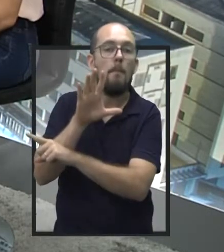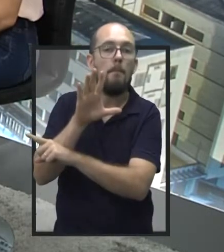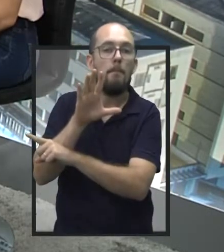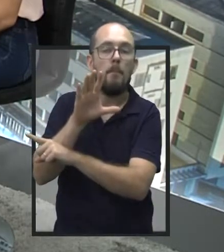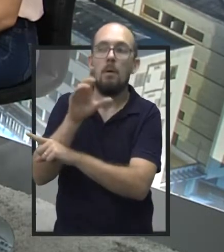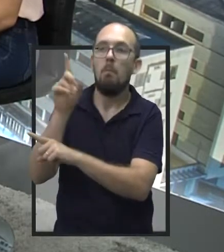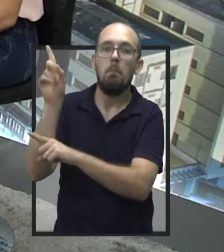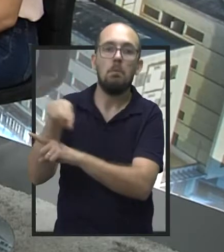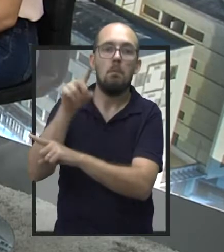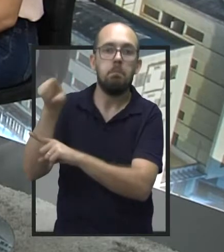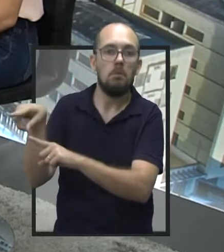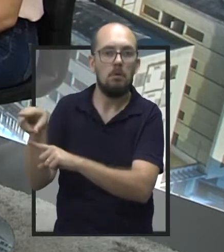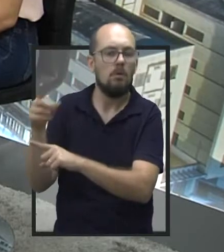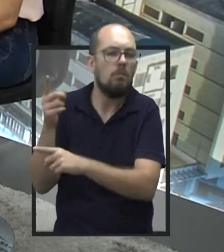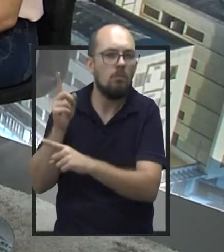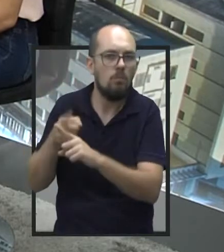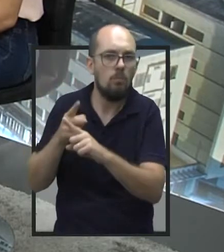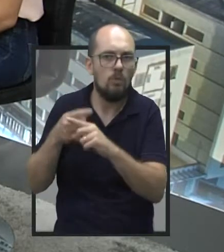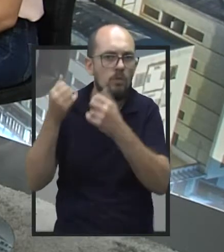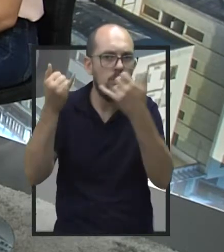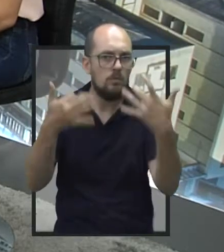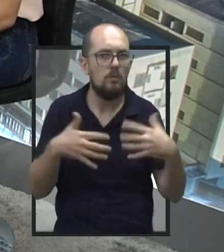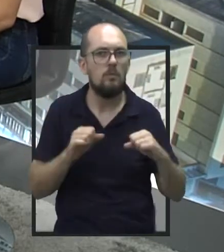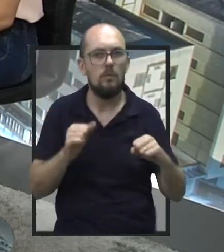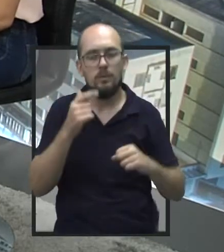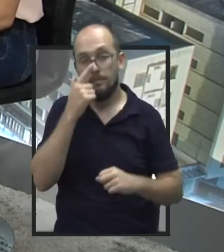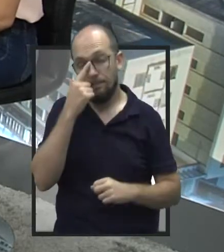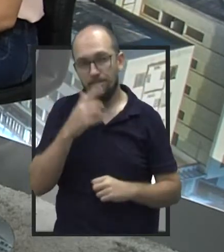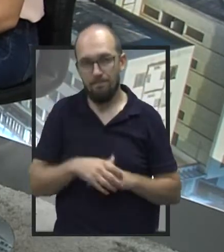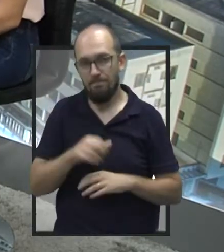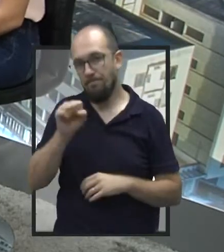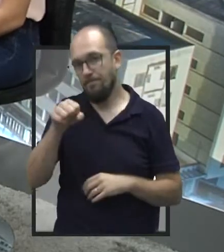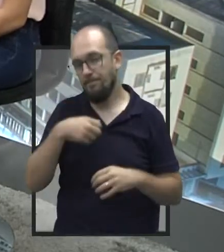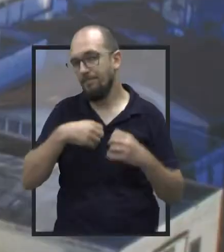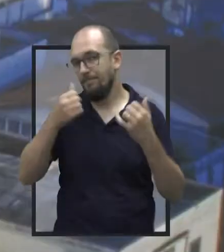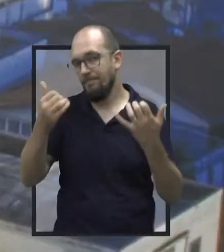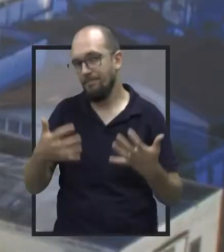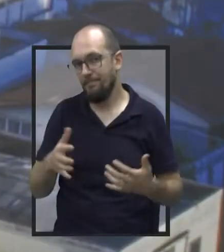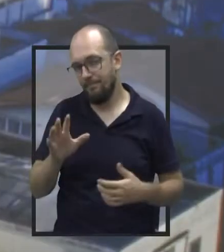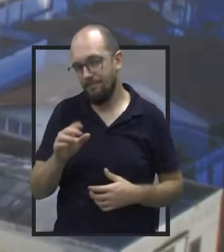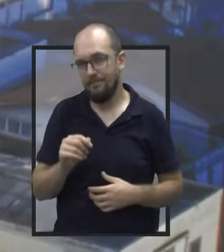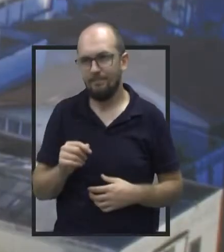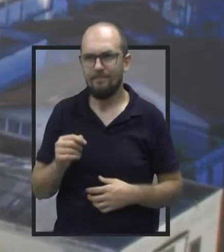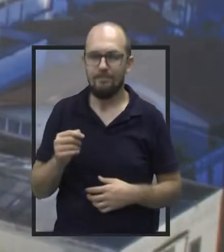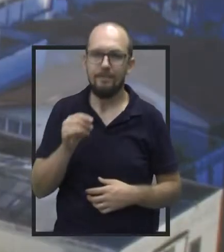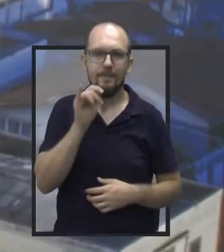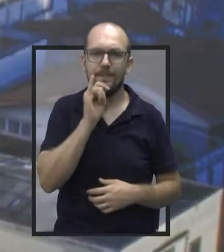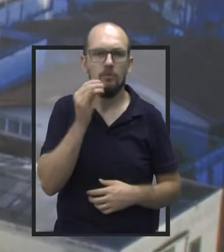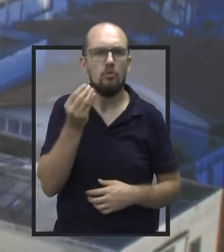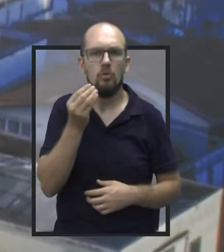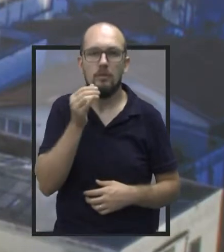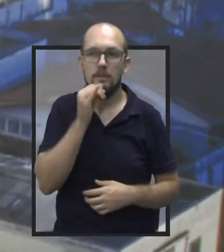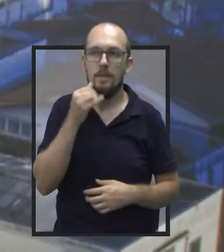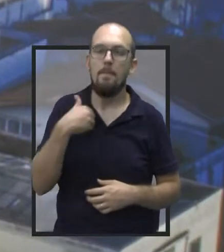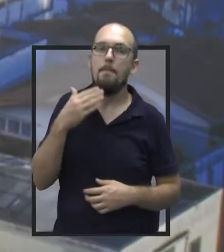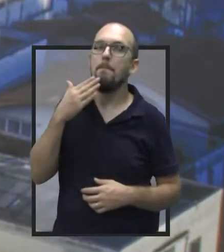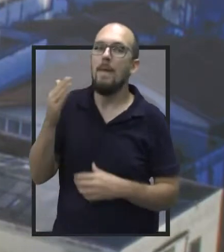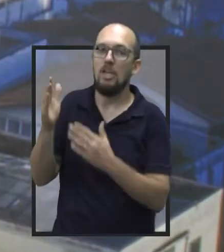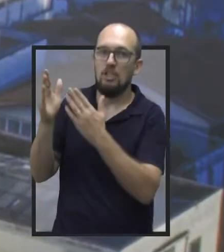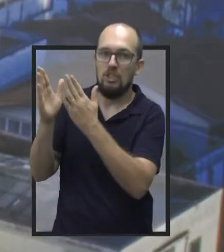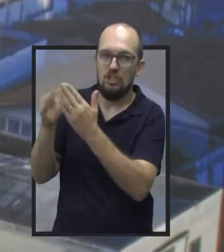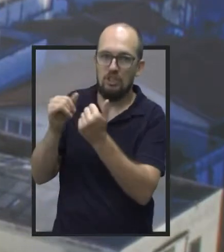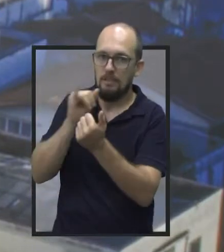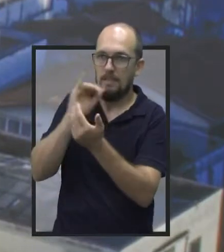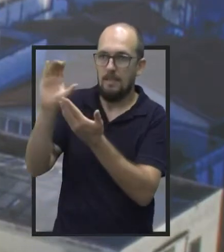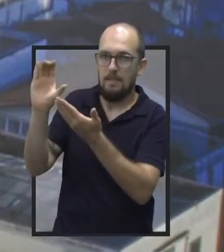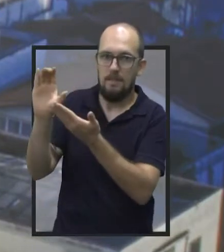Gostaria que a senhora trouxesse mais informações para o pessoal de casa. Sim, exatamente. Quando a gente vai fazer pedidos de emendas, por exemplo,